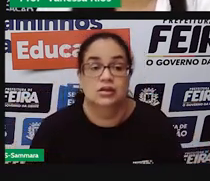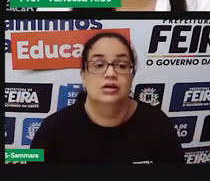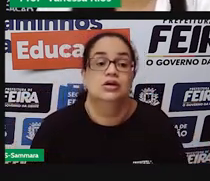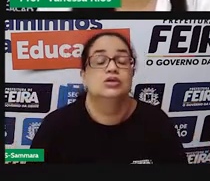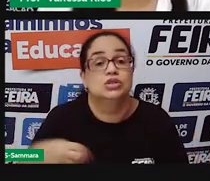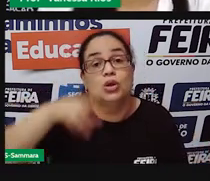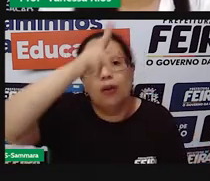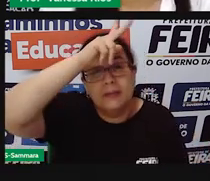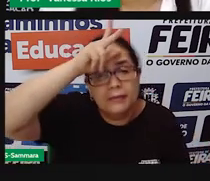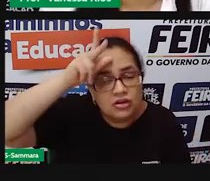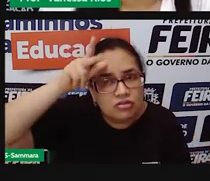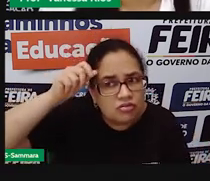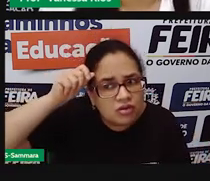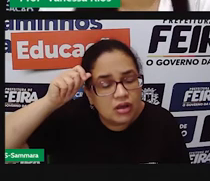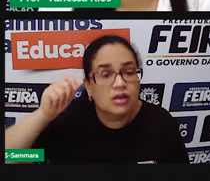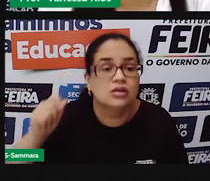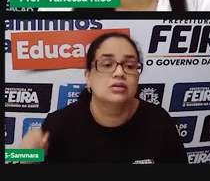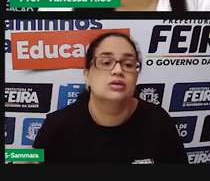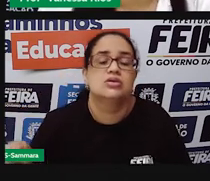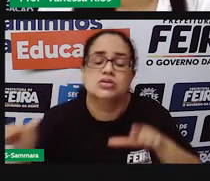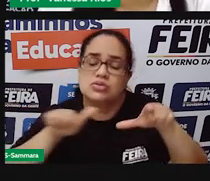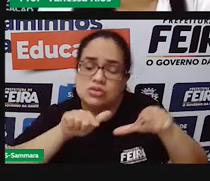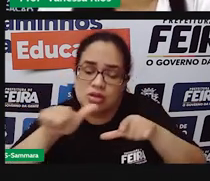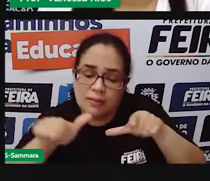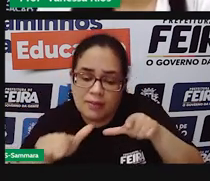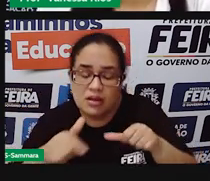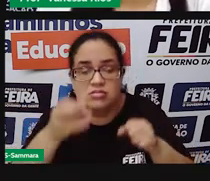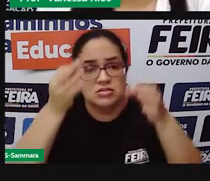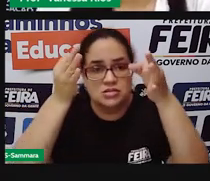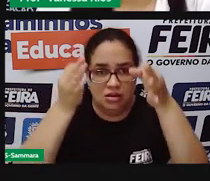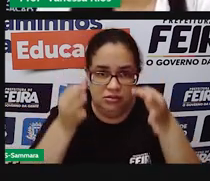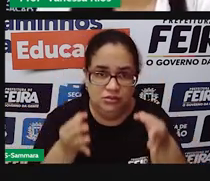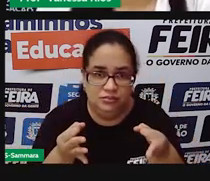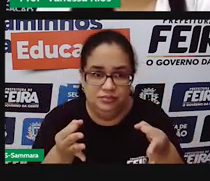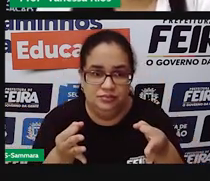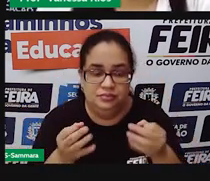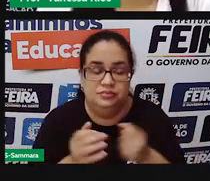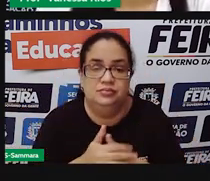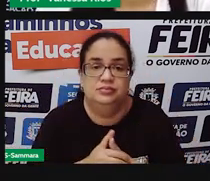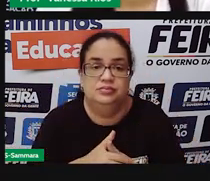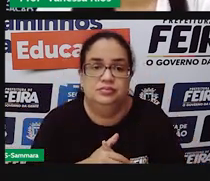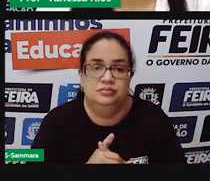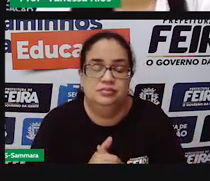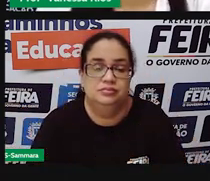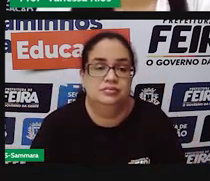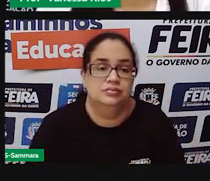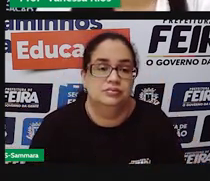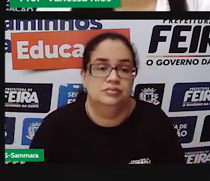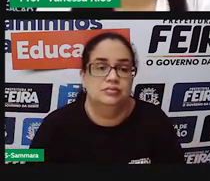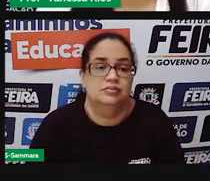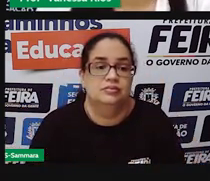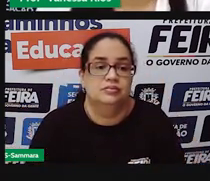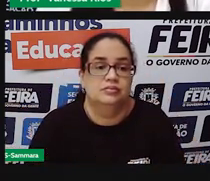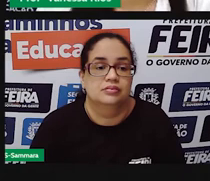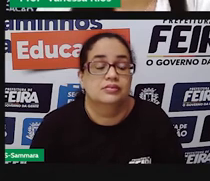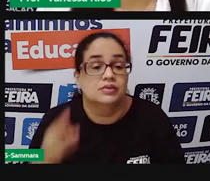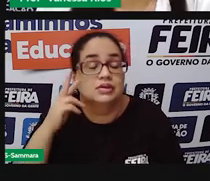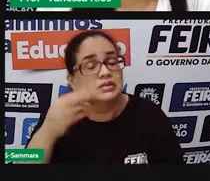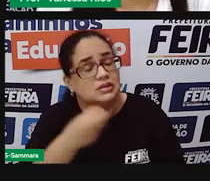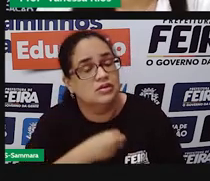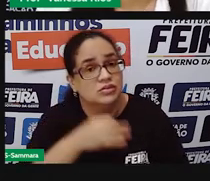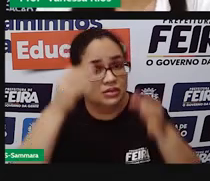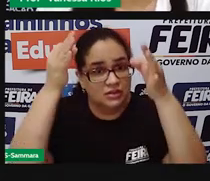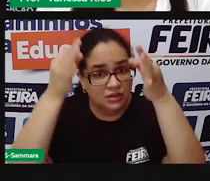prefeito, se os funcionários públicos estão agindo como devem agir, se estão aí realmente